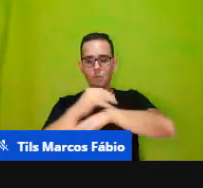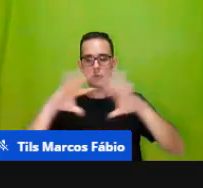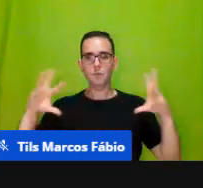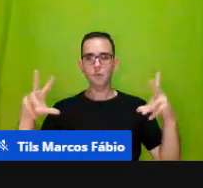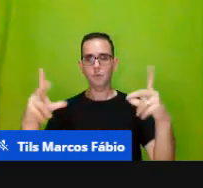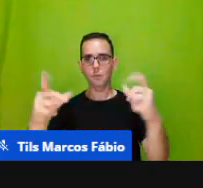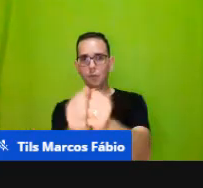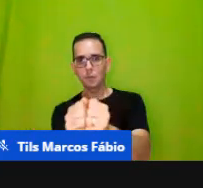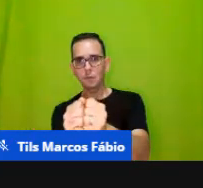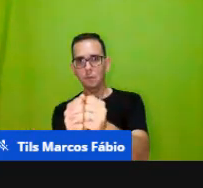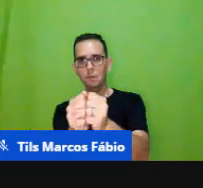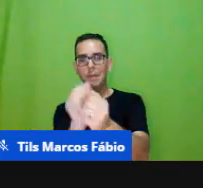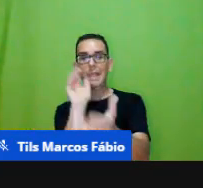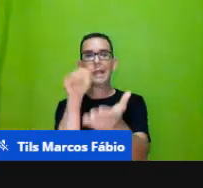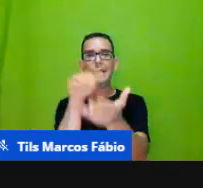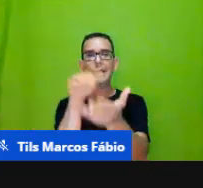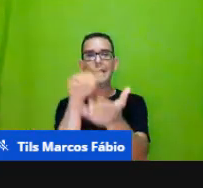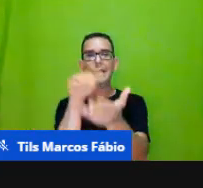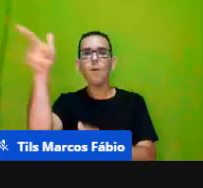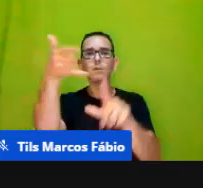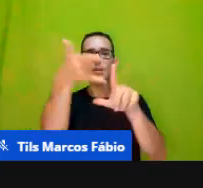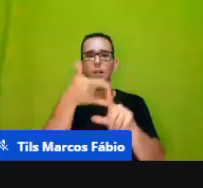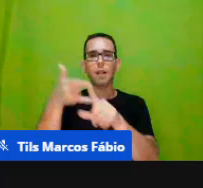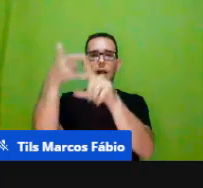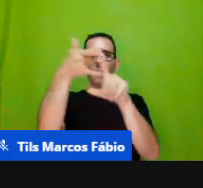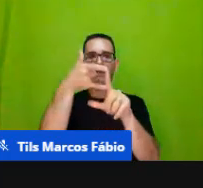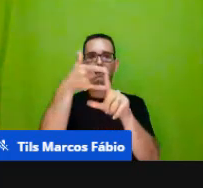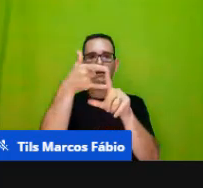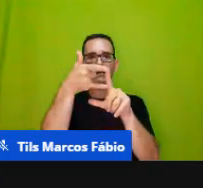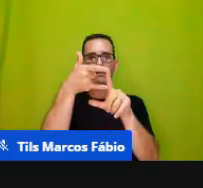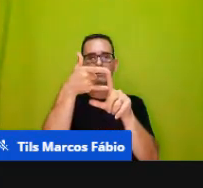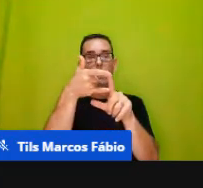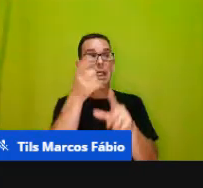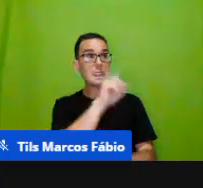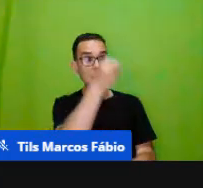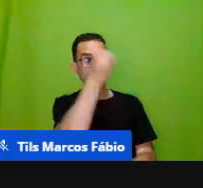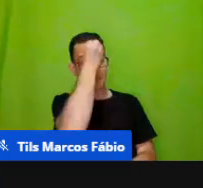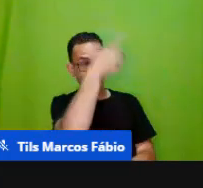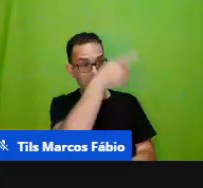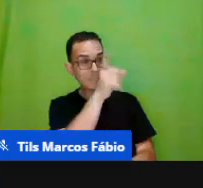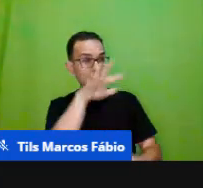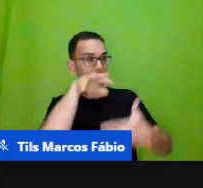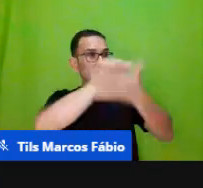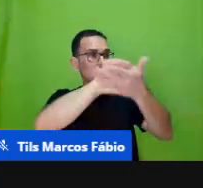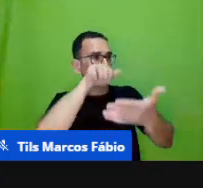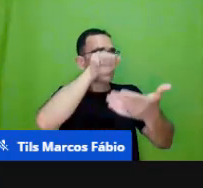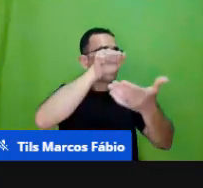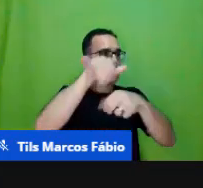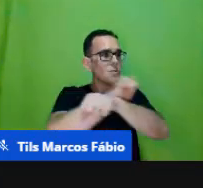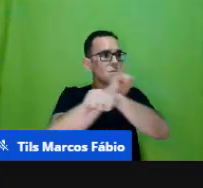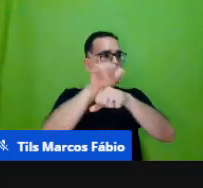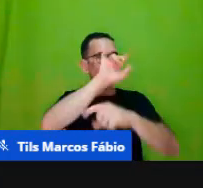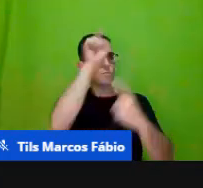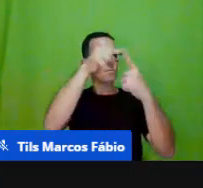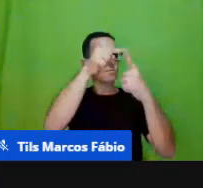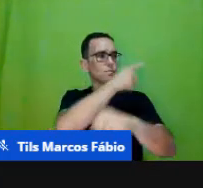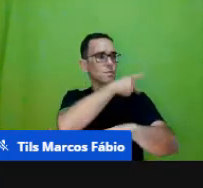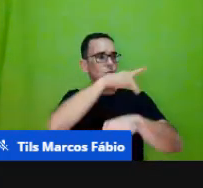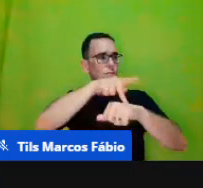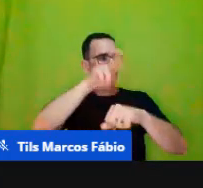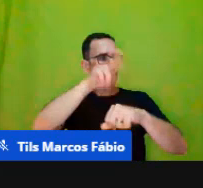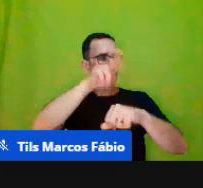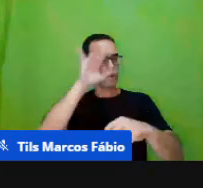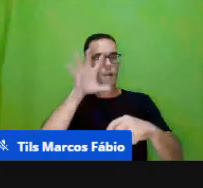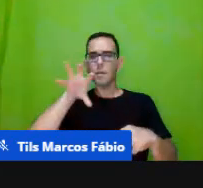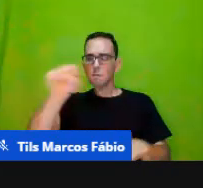e até uma próxima formação não se esqueçam não se inscrever no canal do reflexões pedagógicas ativar o